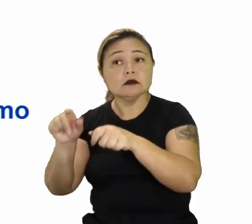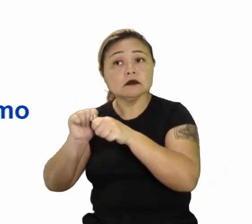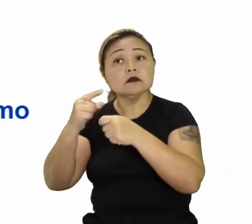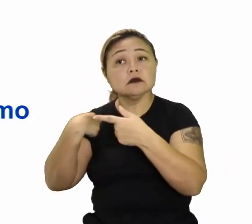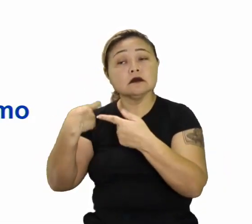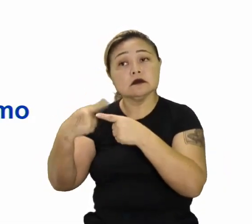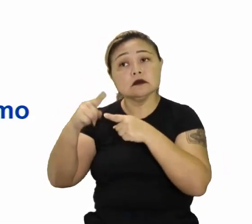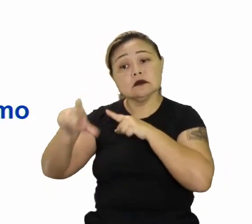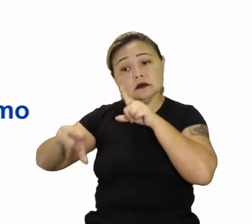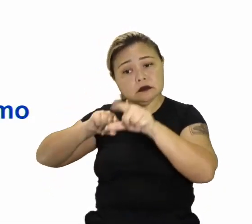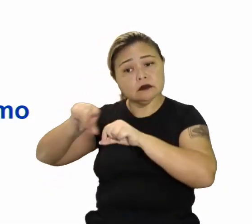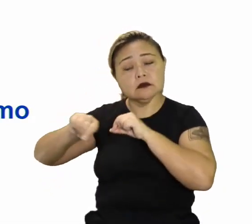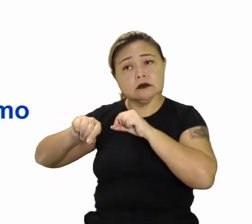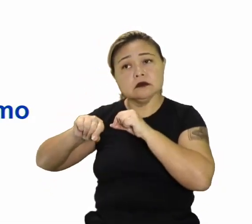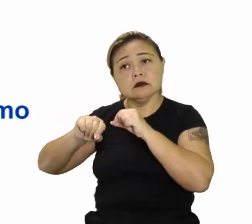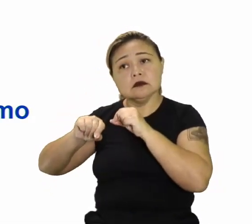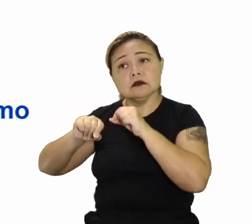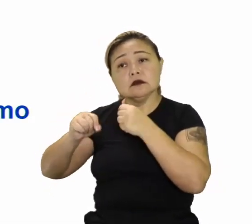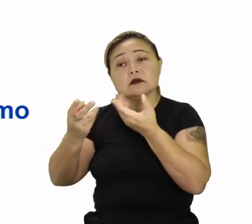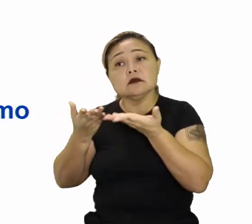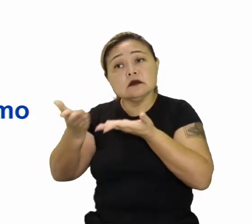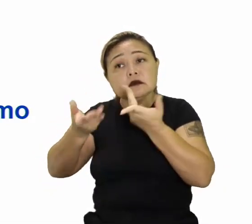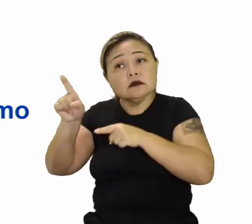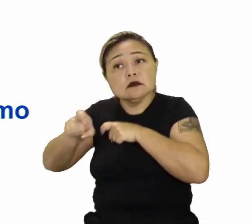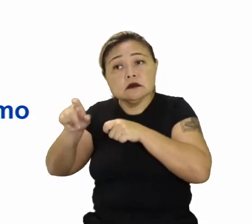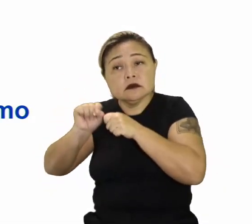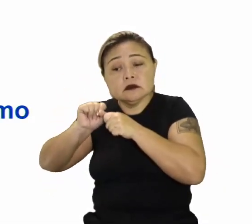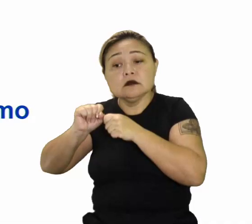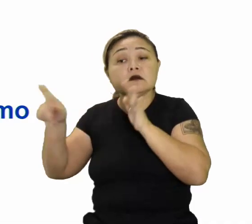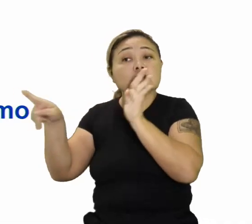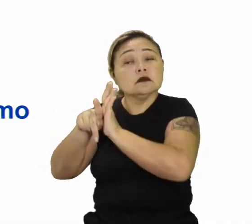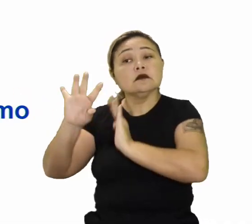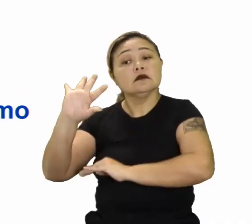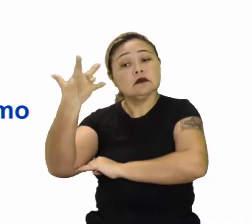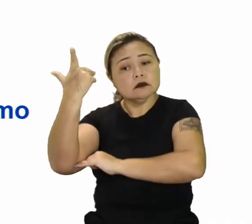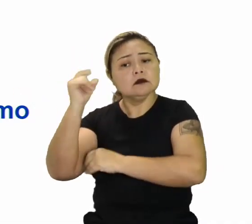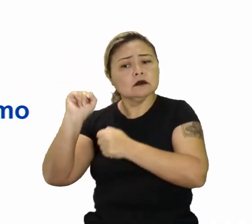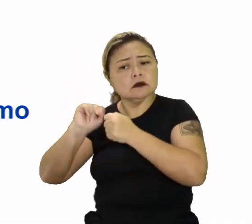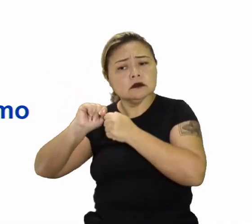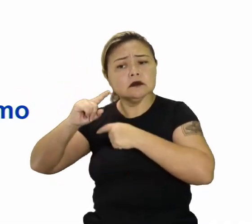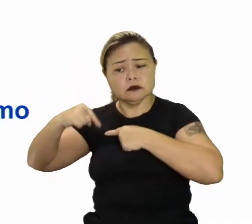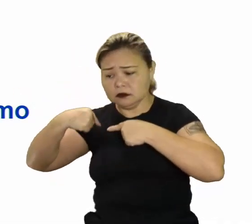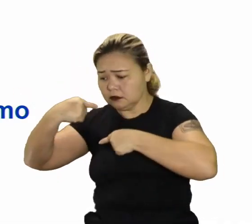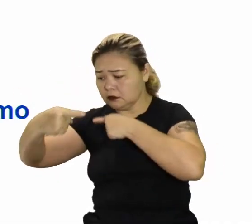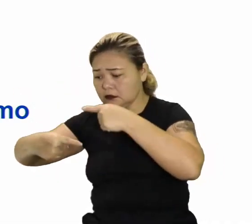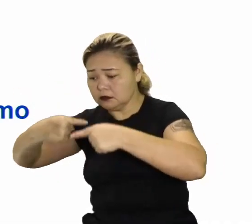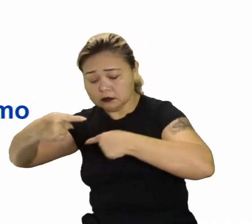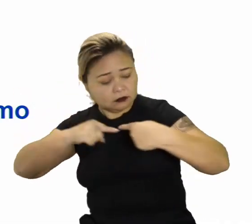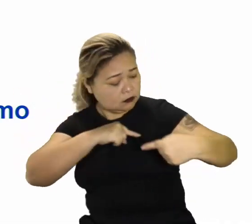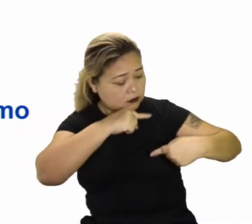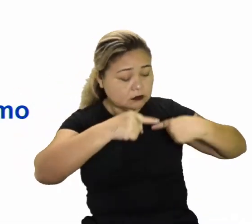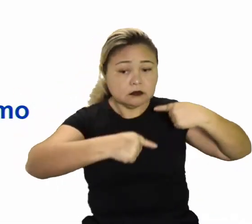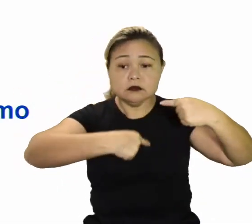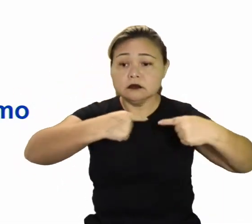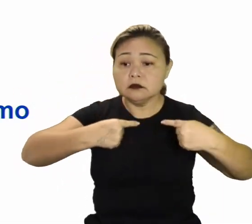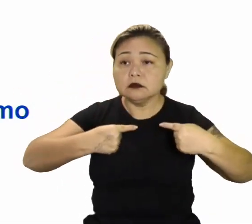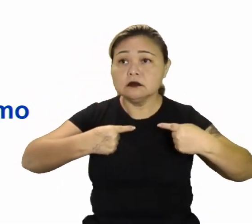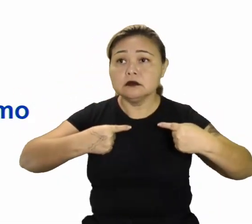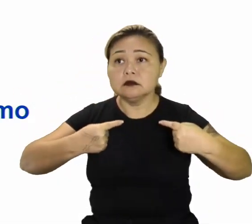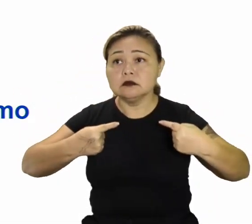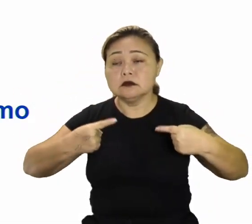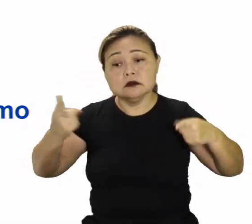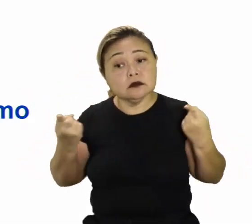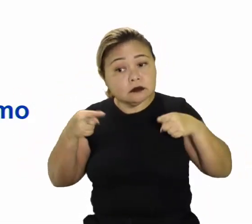escolhi cultivar junto com plantas endêmicas que têm todo o seu processo, o seu ciclo de desenvolvimento